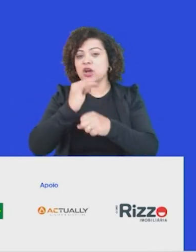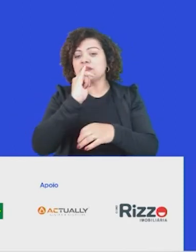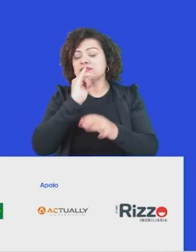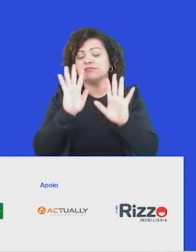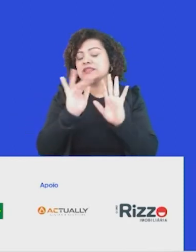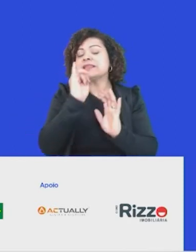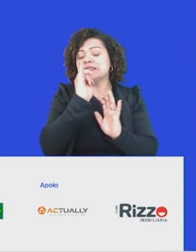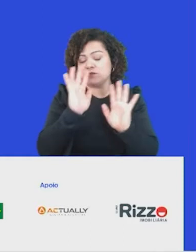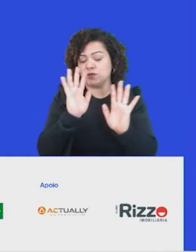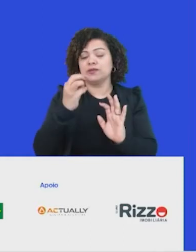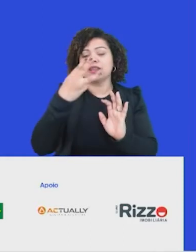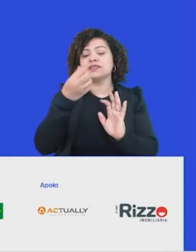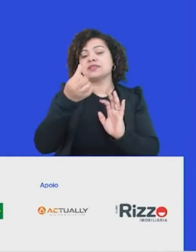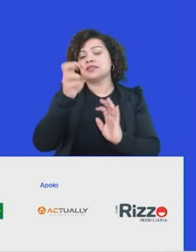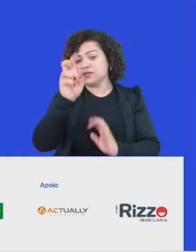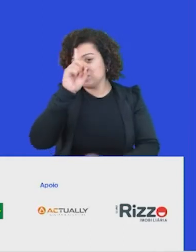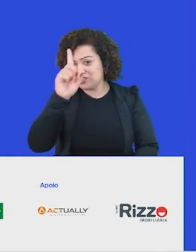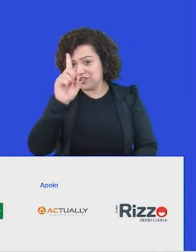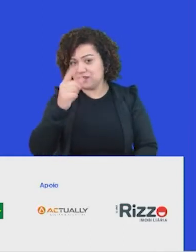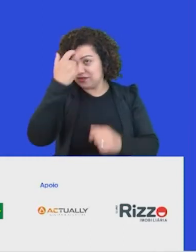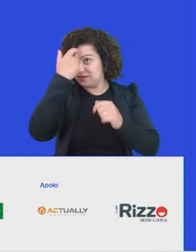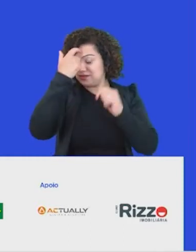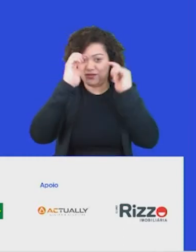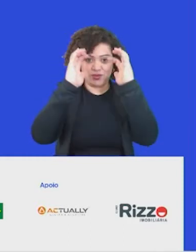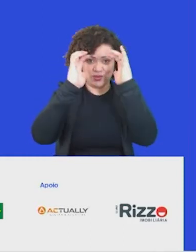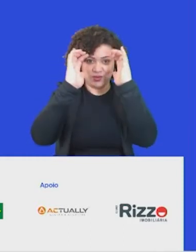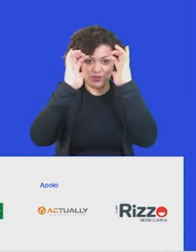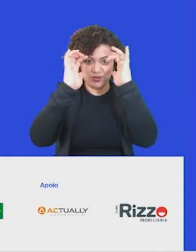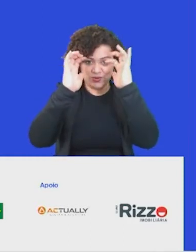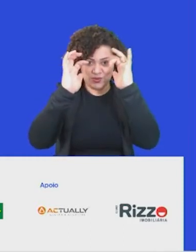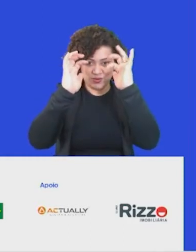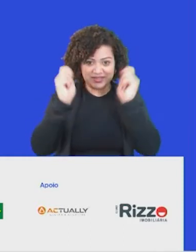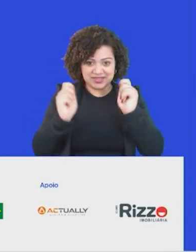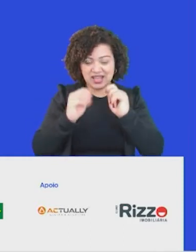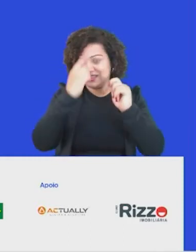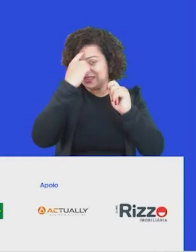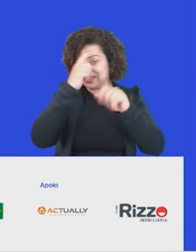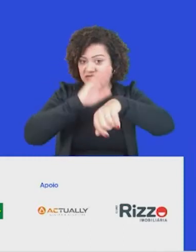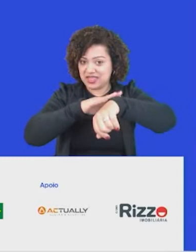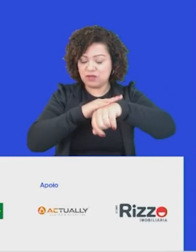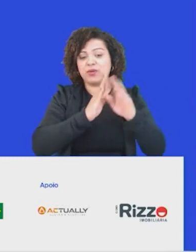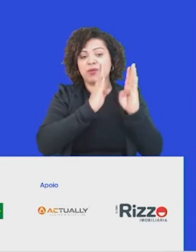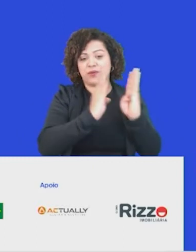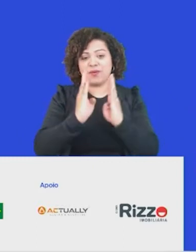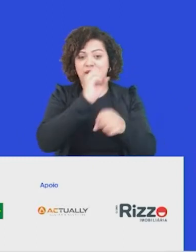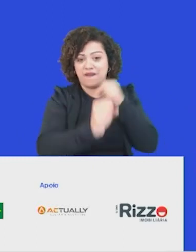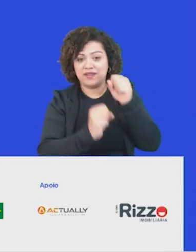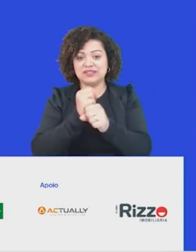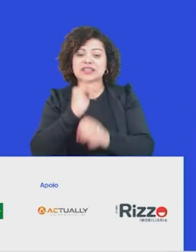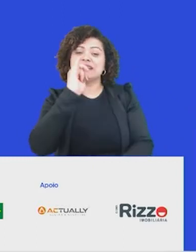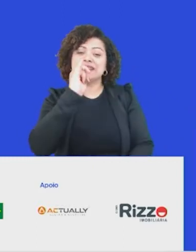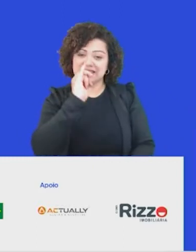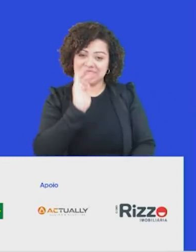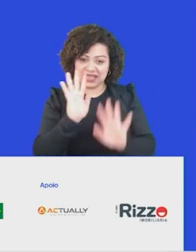365 dias, que é o que nosso cérebro processa bem, a gente vai dividindo o tempo em anos, Então, veja bem, não vou passar por